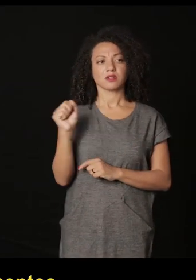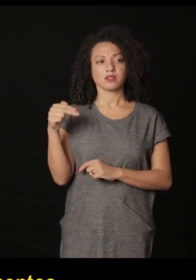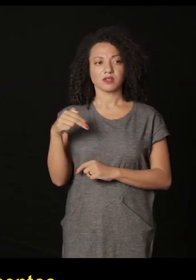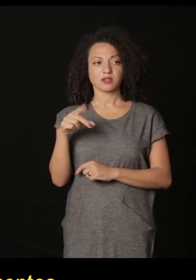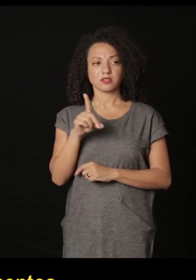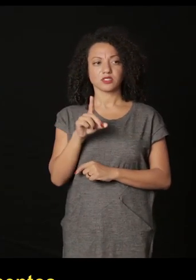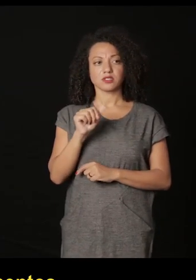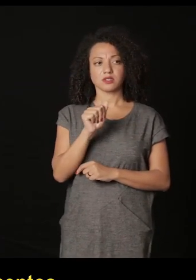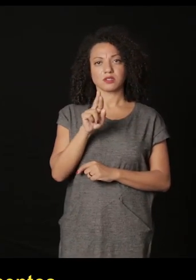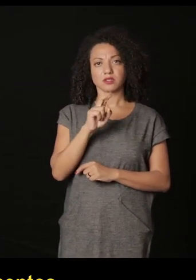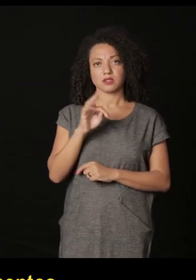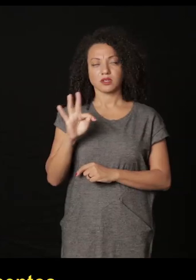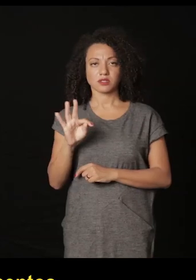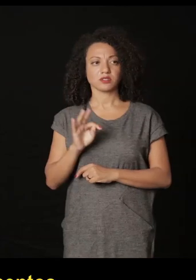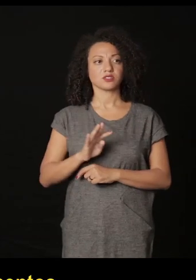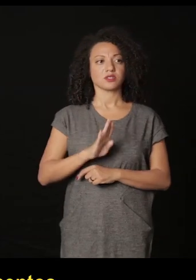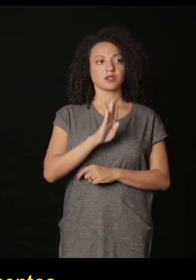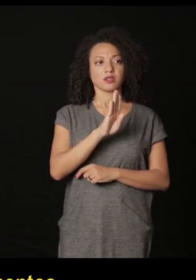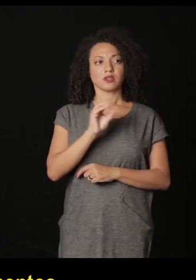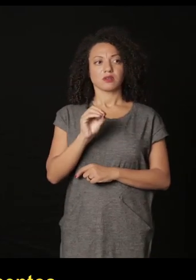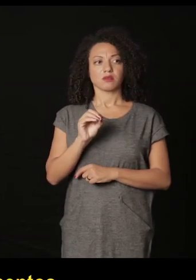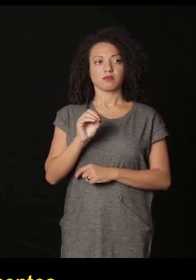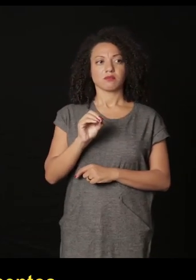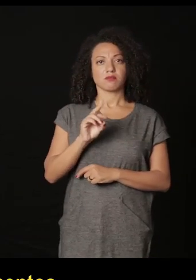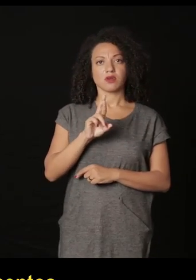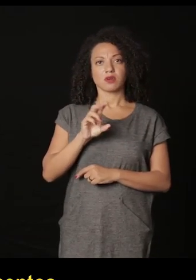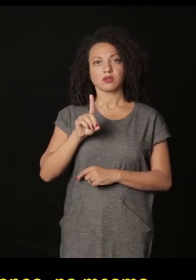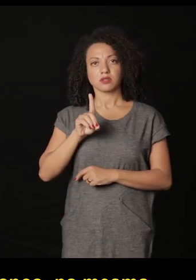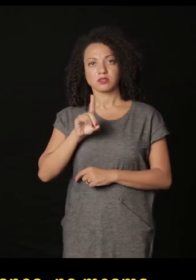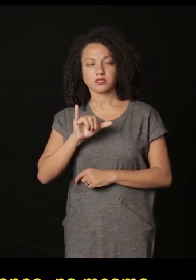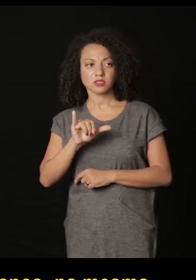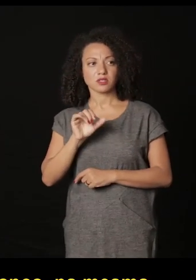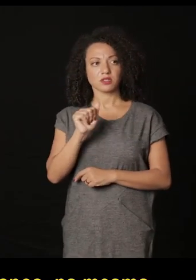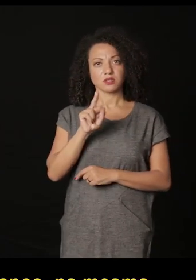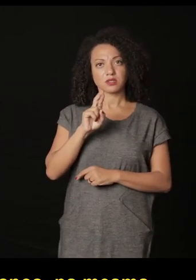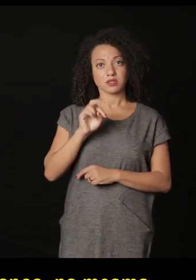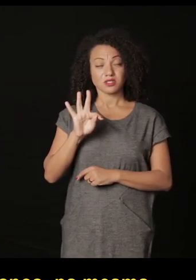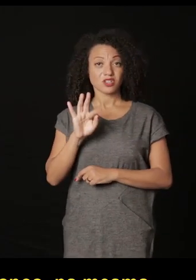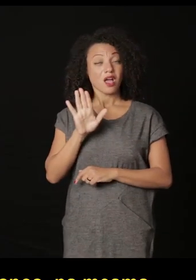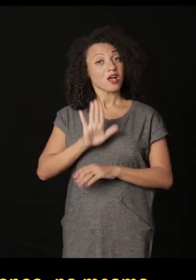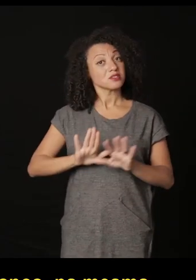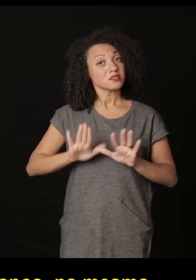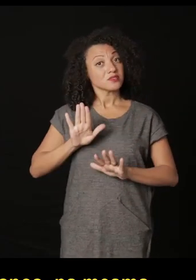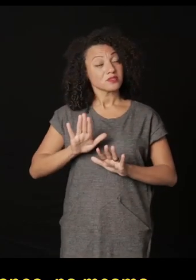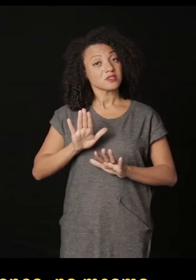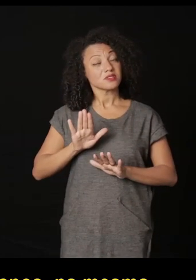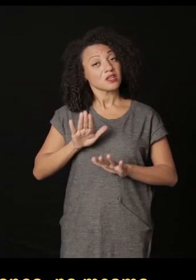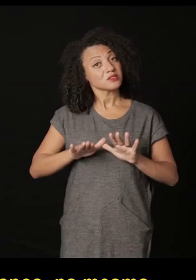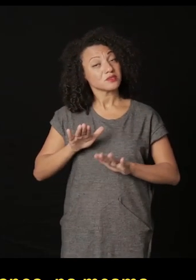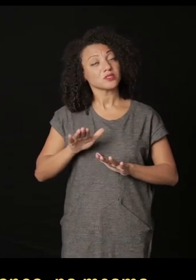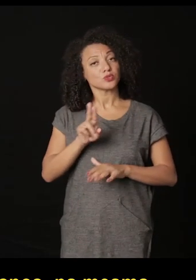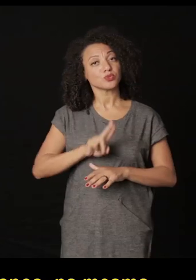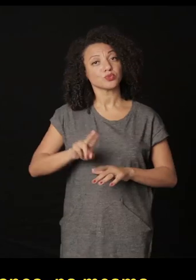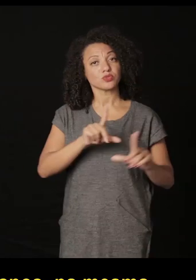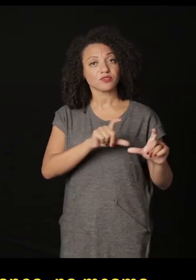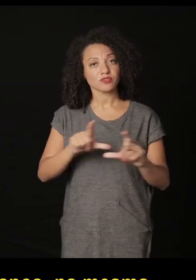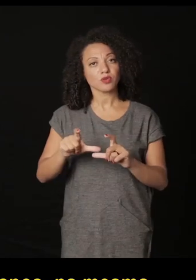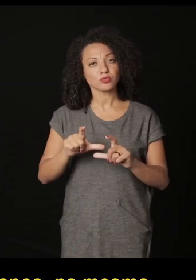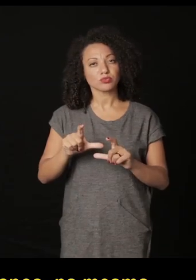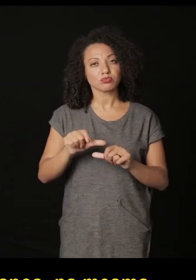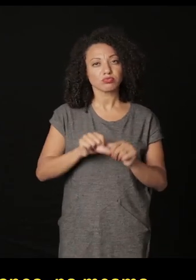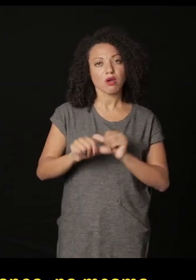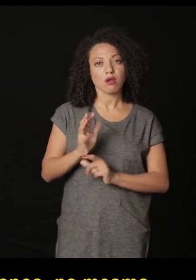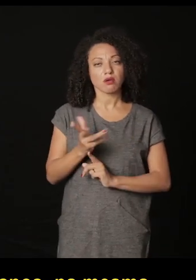também como obras e Douglas Krim observou que nesses anos